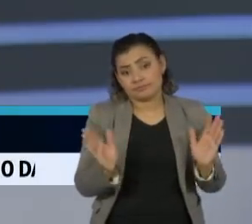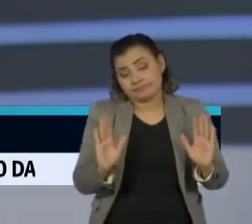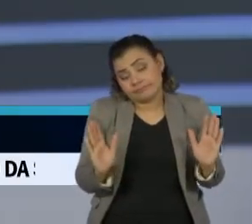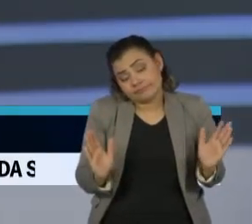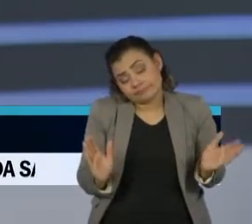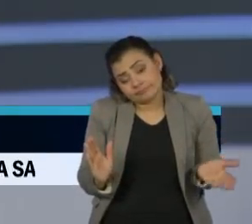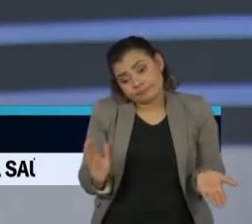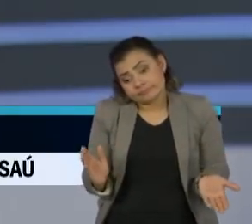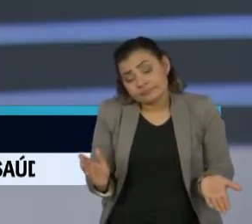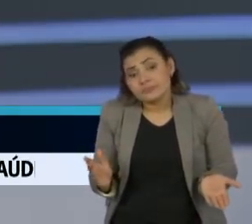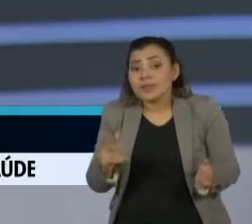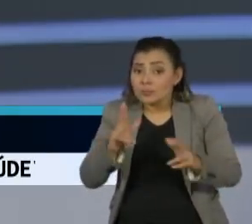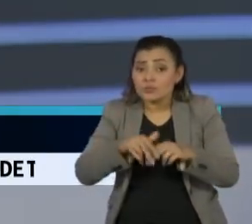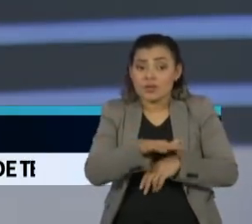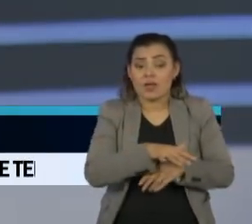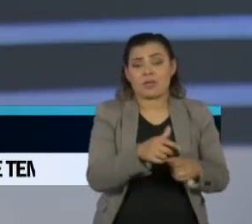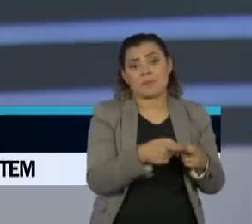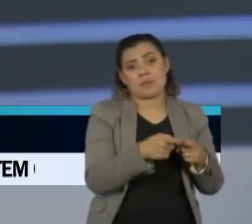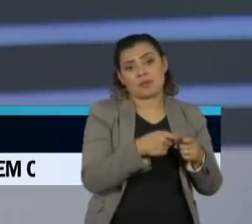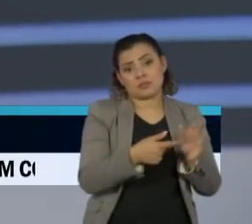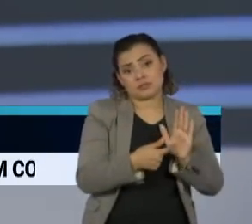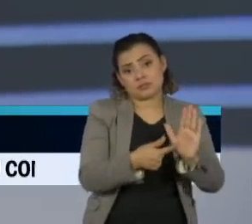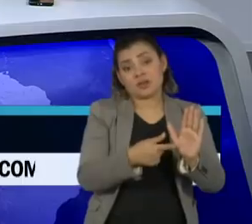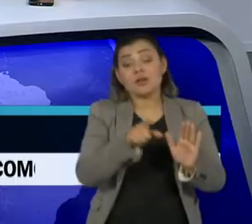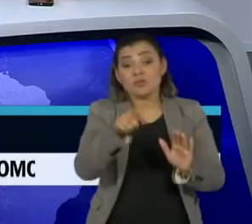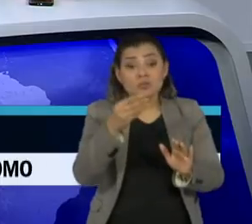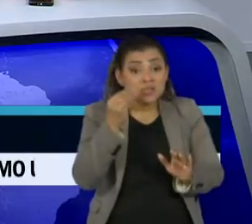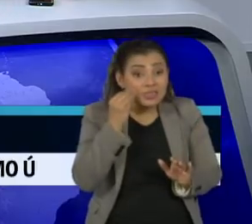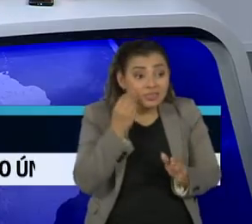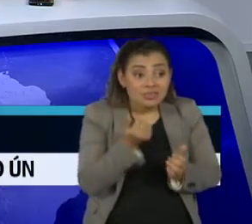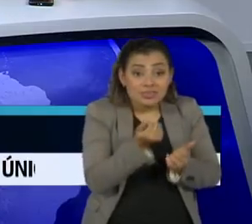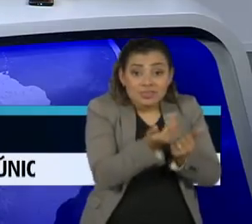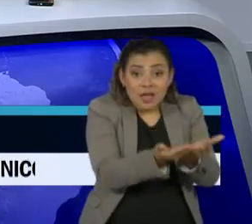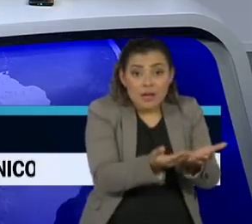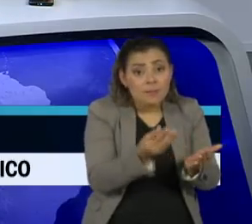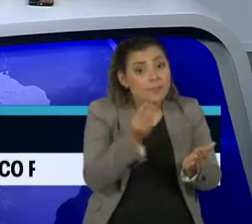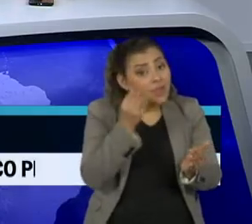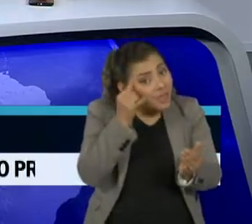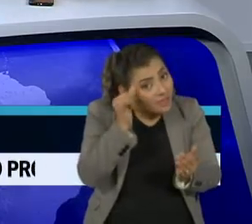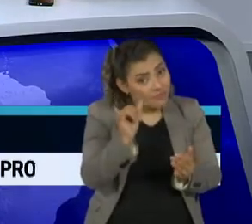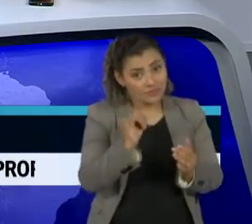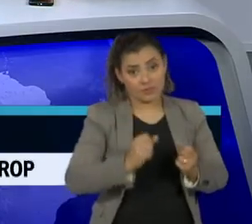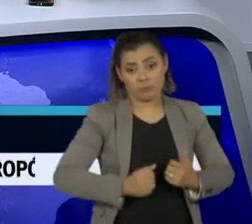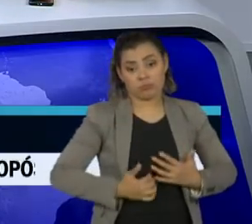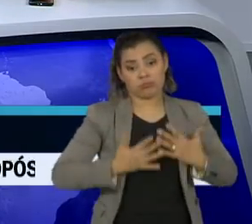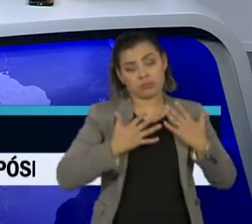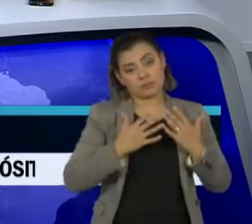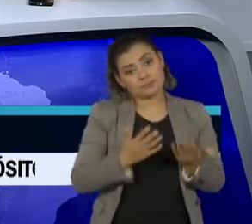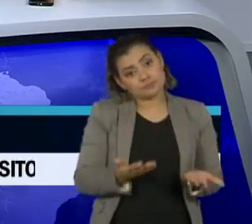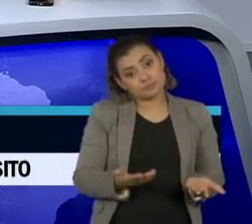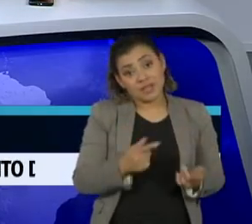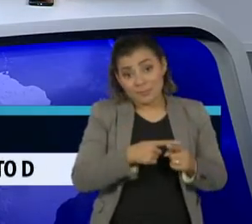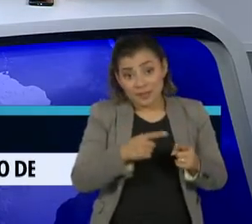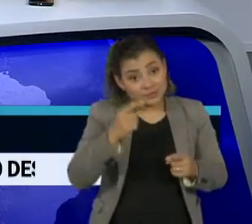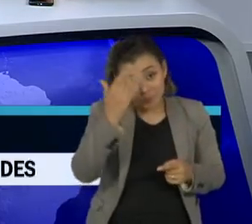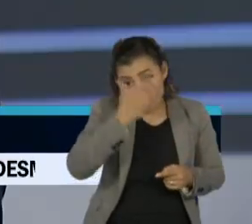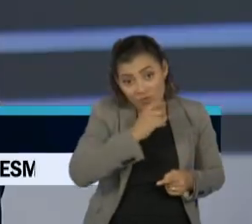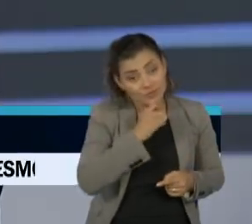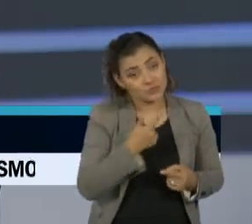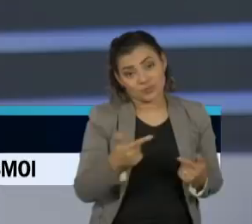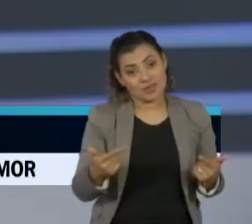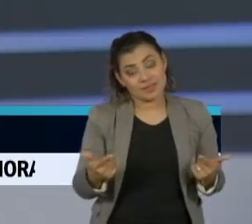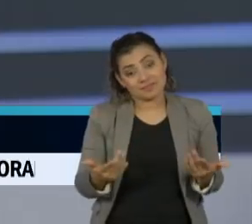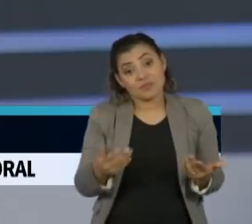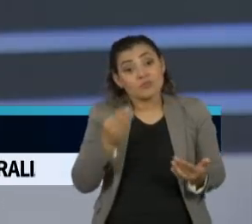digamos, médica. Então, você dá numa tentativa de impedir a progressão sem a certeza que tem um efeito, mas